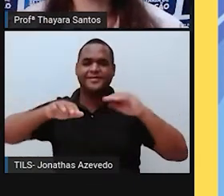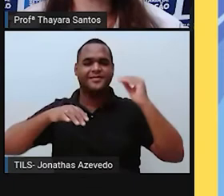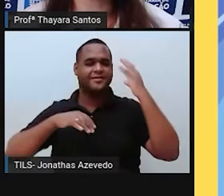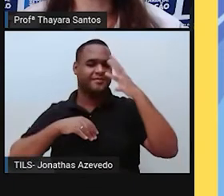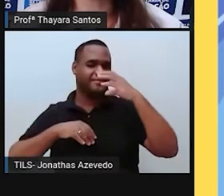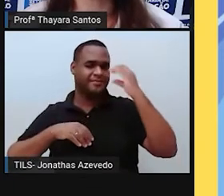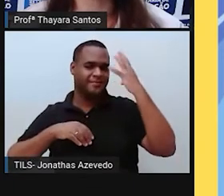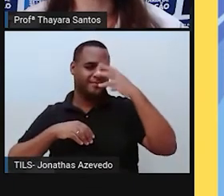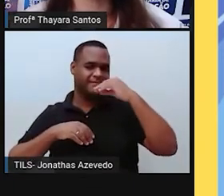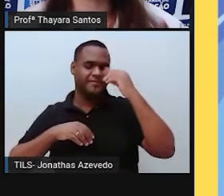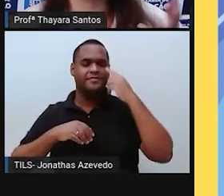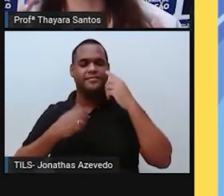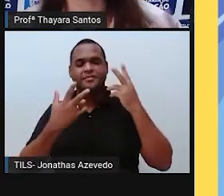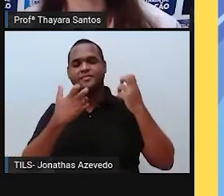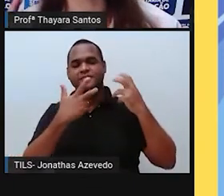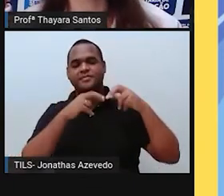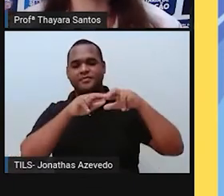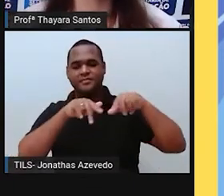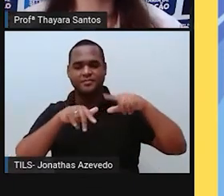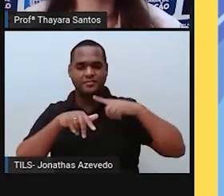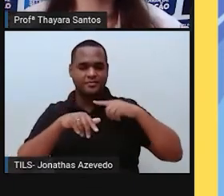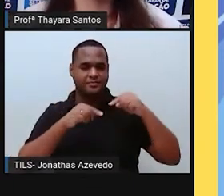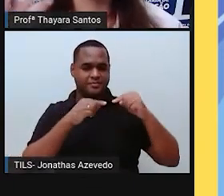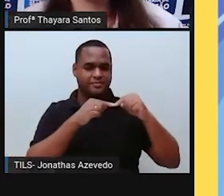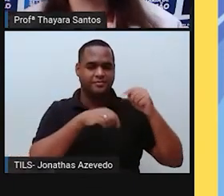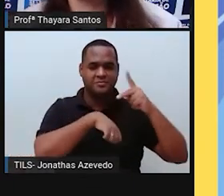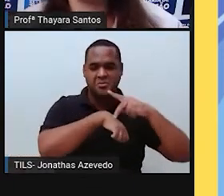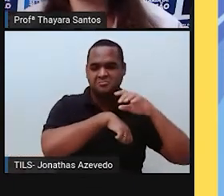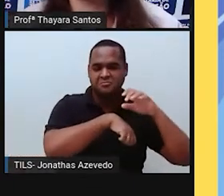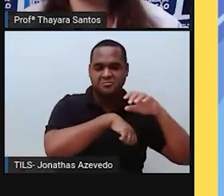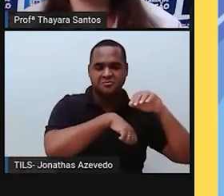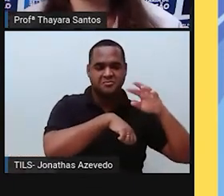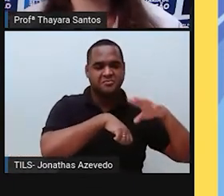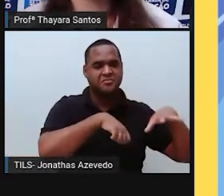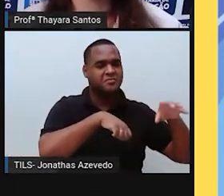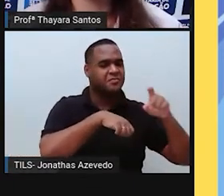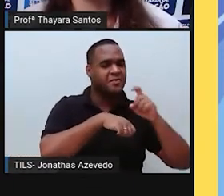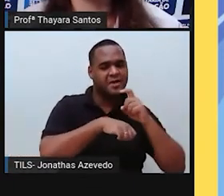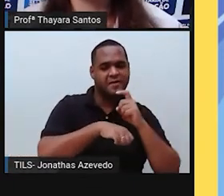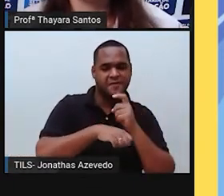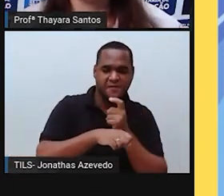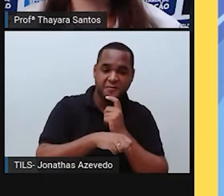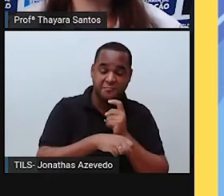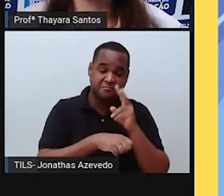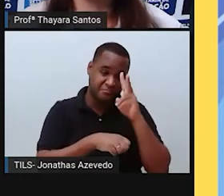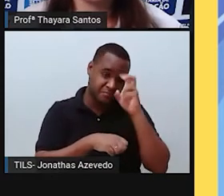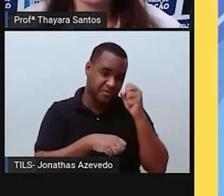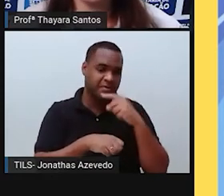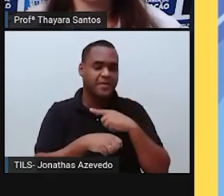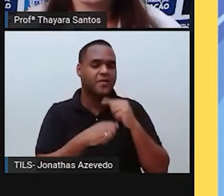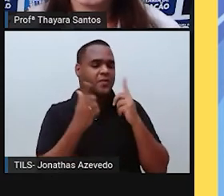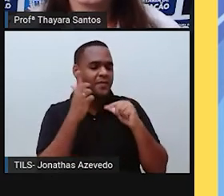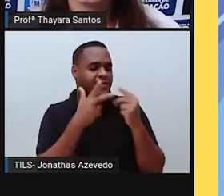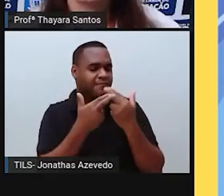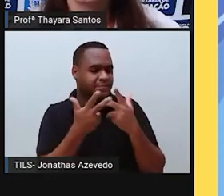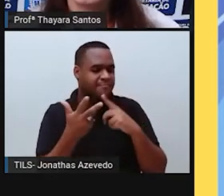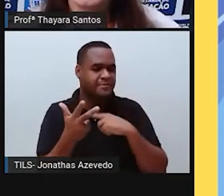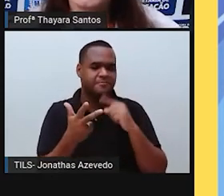são mais perceptíveis nas regiões dos polos, né? No polo norte, no polo sul, a gente consegue ver a aurora boreal.